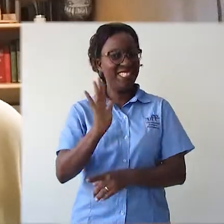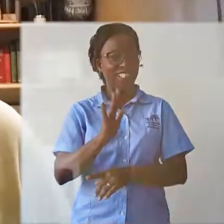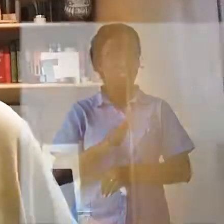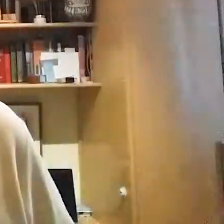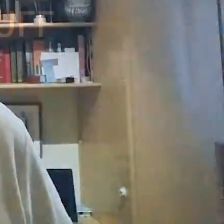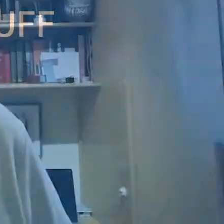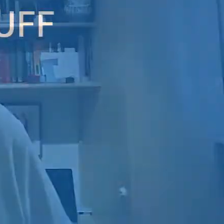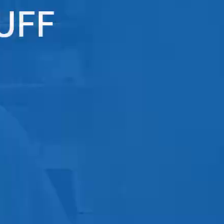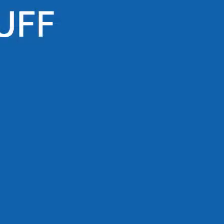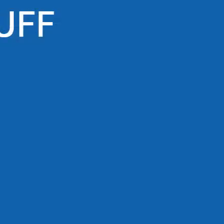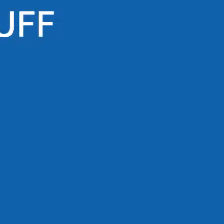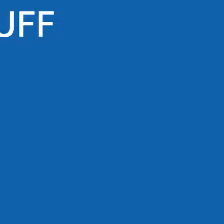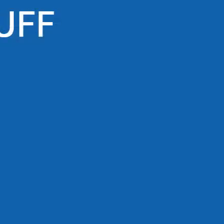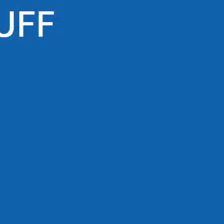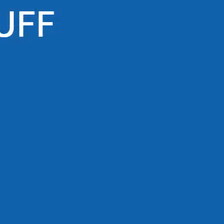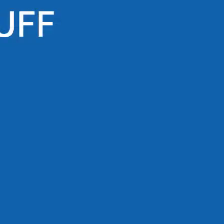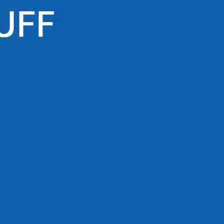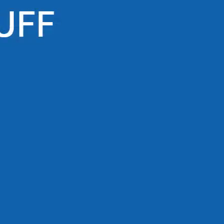e até breve.